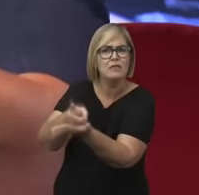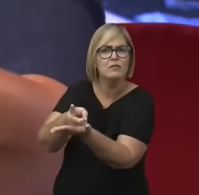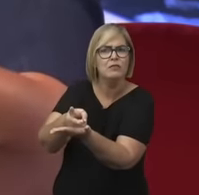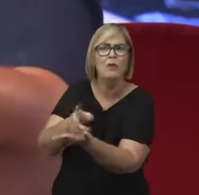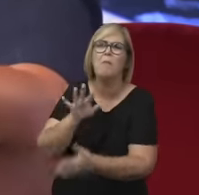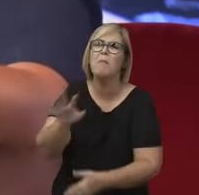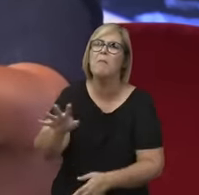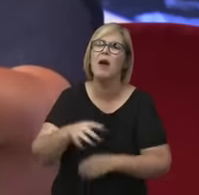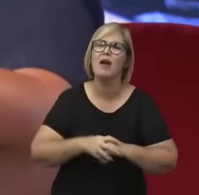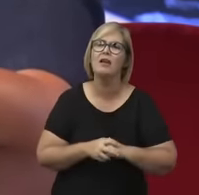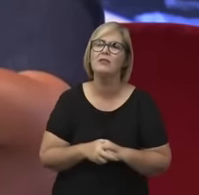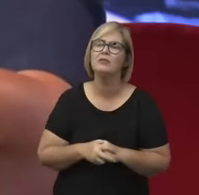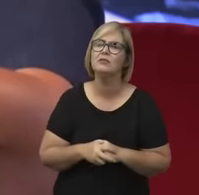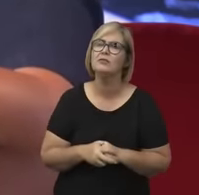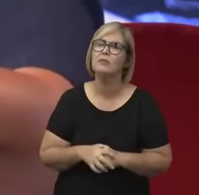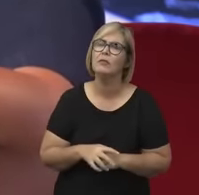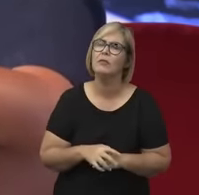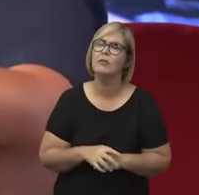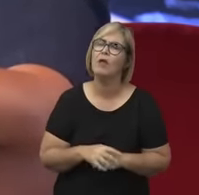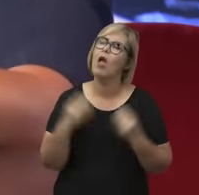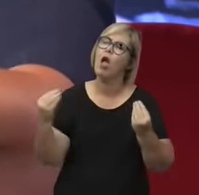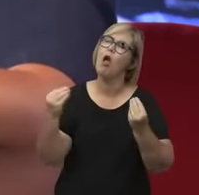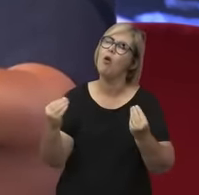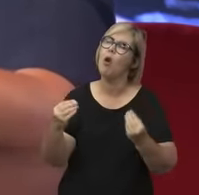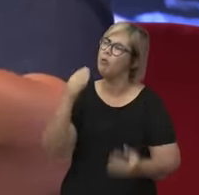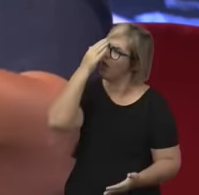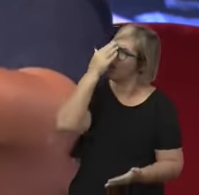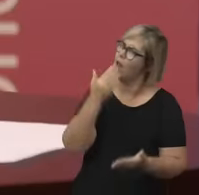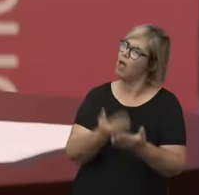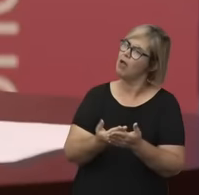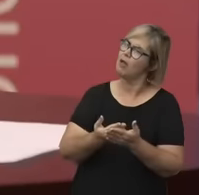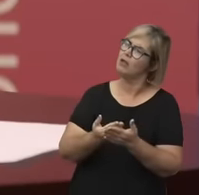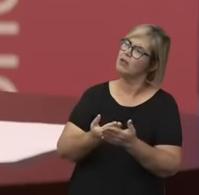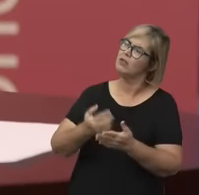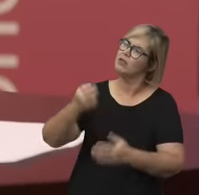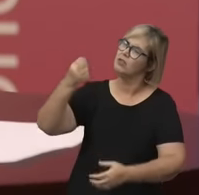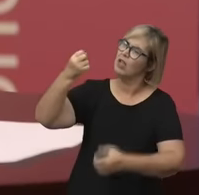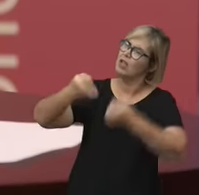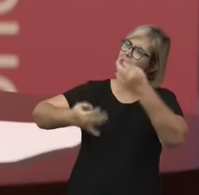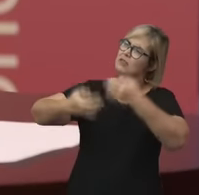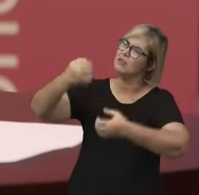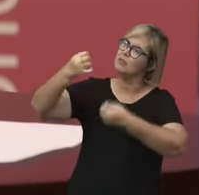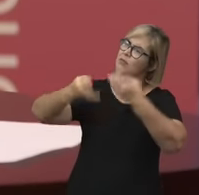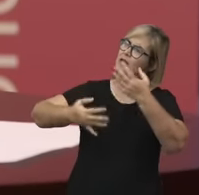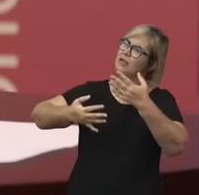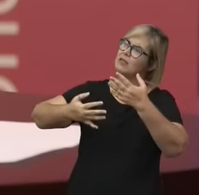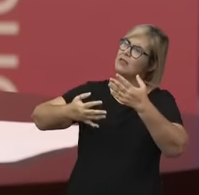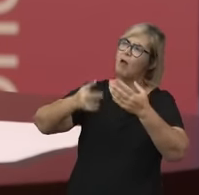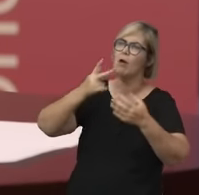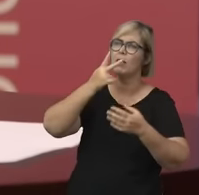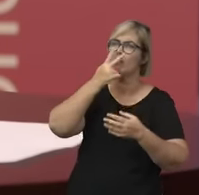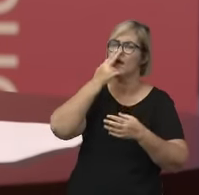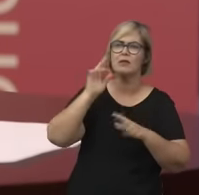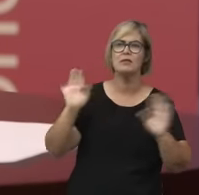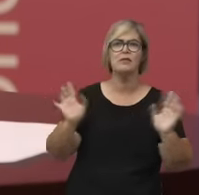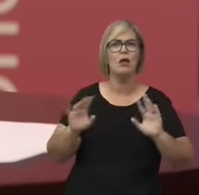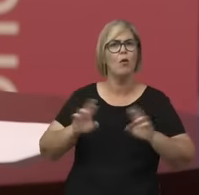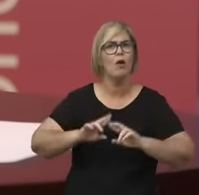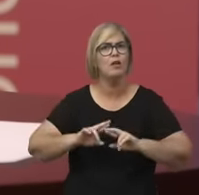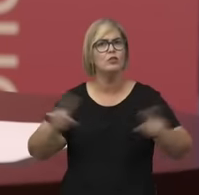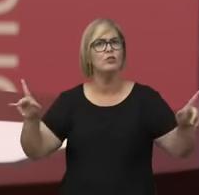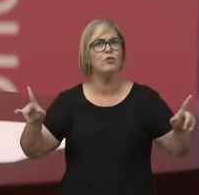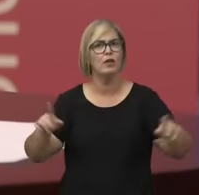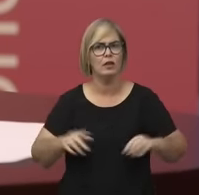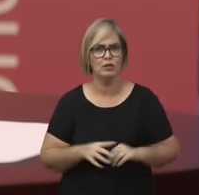o modo de explicação do real mais adequado é o sistema heliocêntrico copernicano,